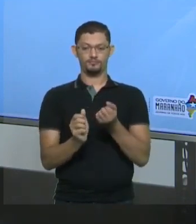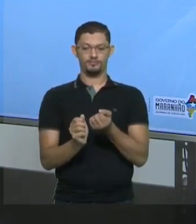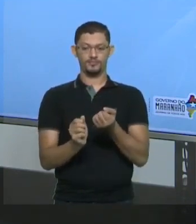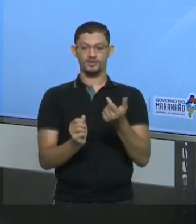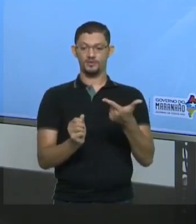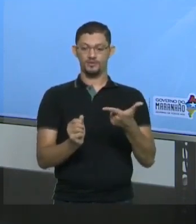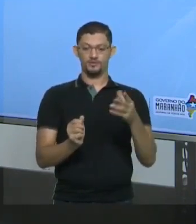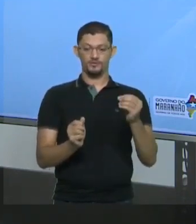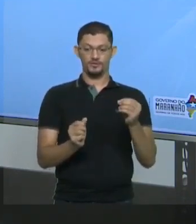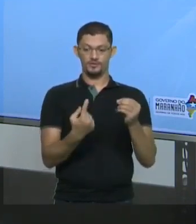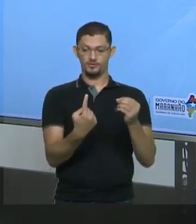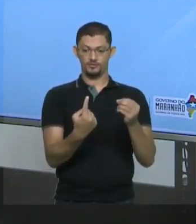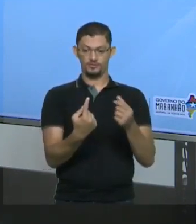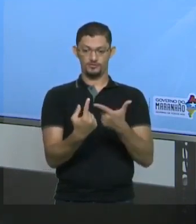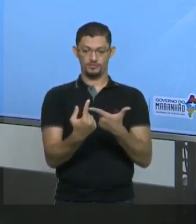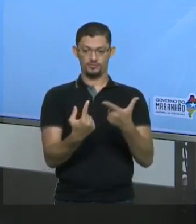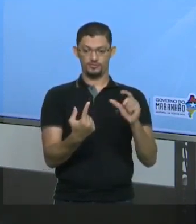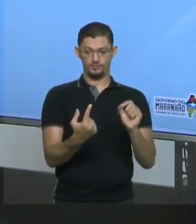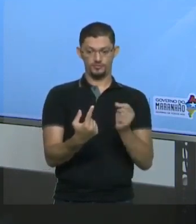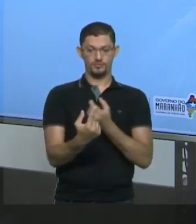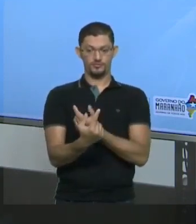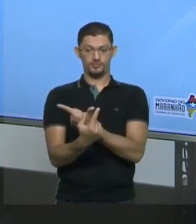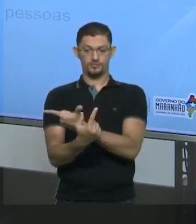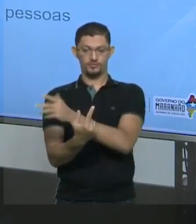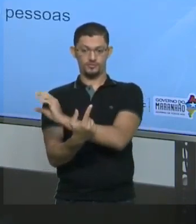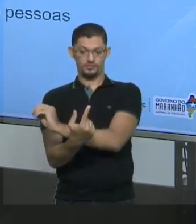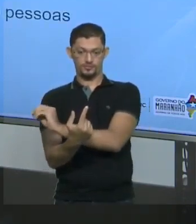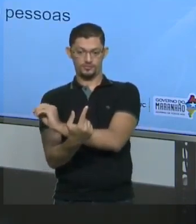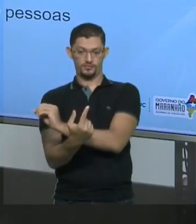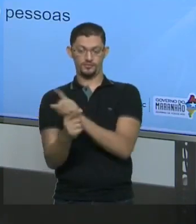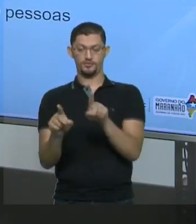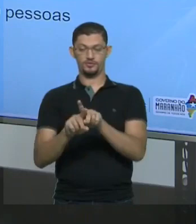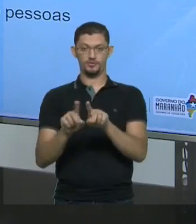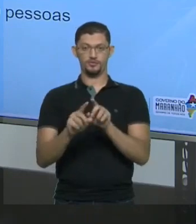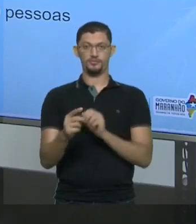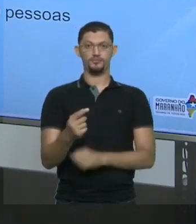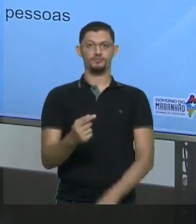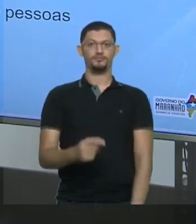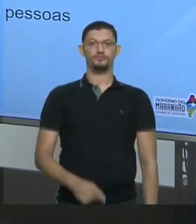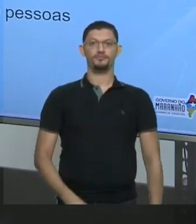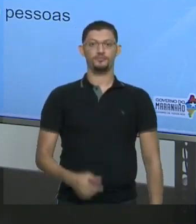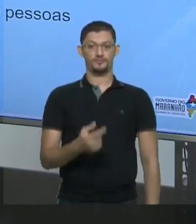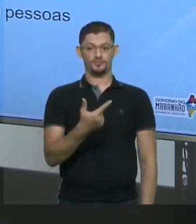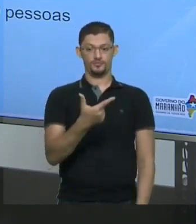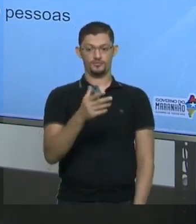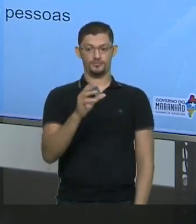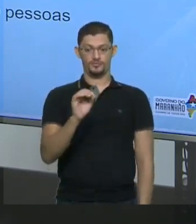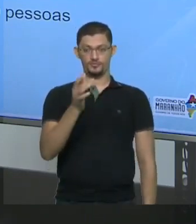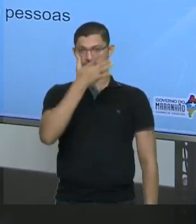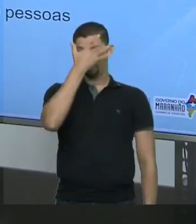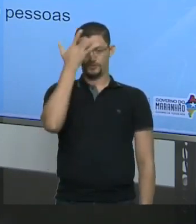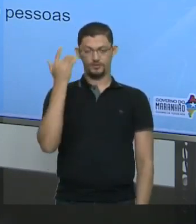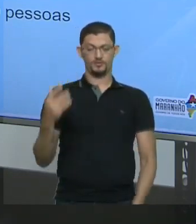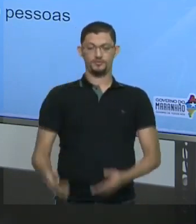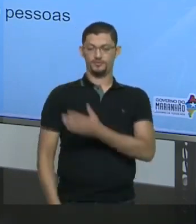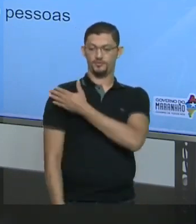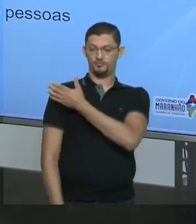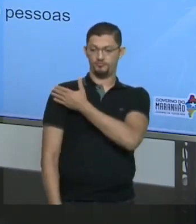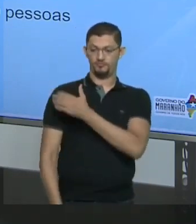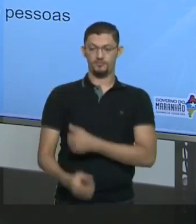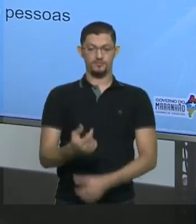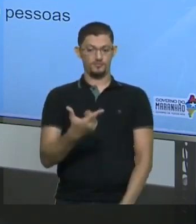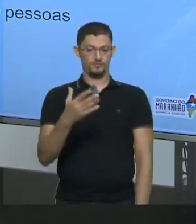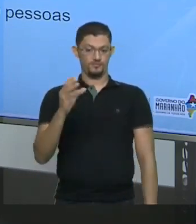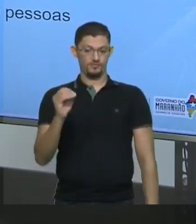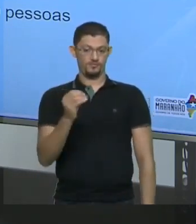tem 20, quer dizer que do outro lado também tem 20. E aí eu tenho 20 pessoas de um lado esquerdo, 20 pessoas do